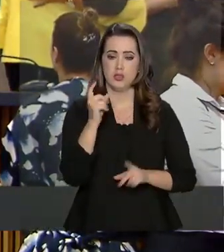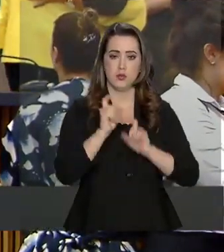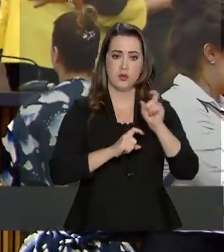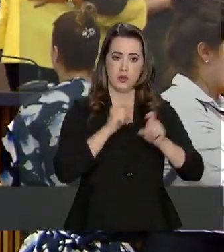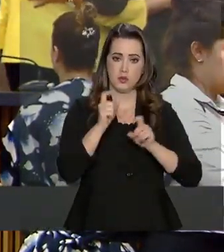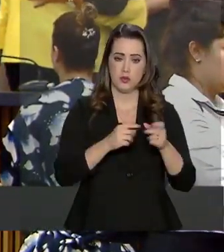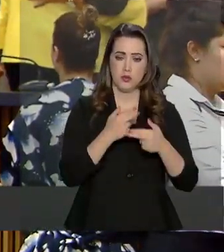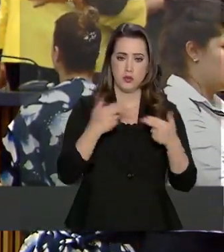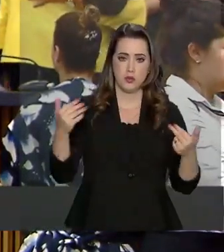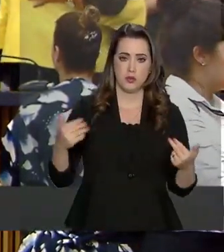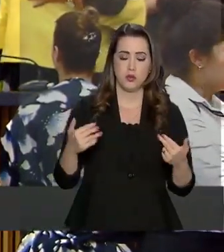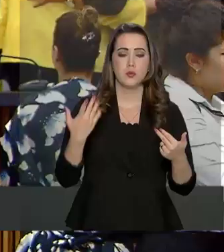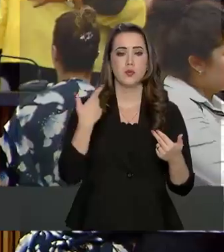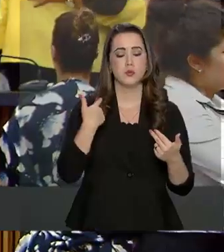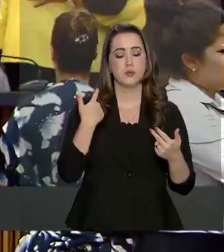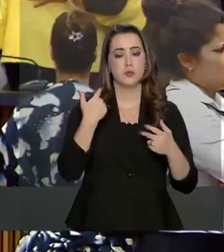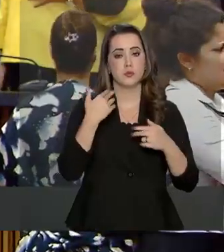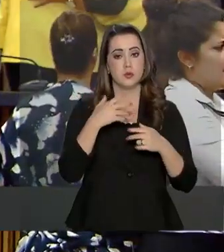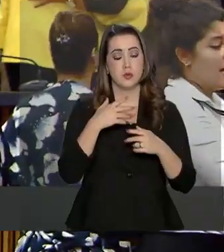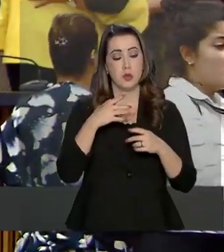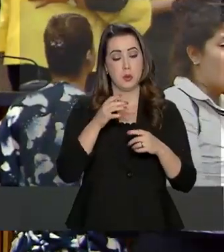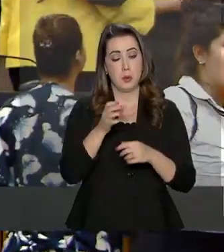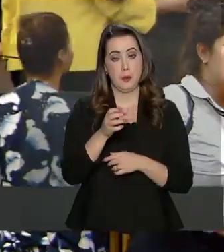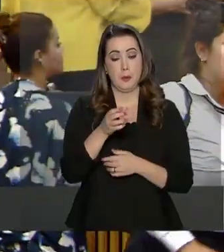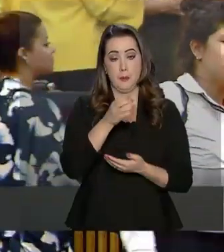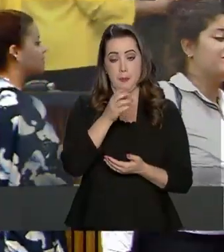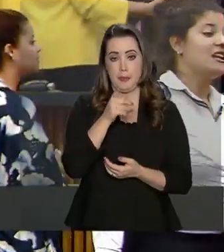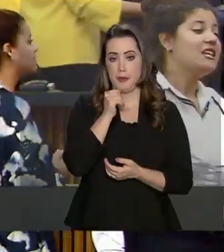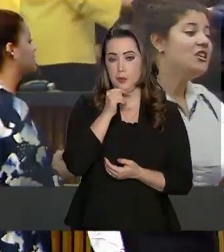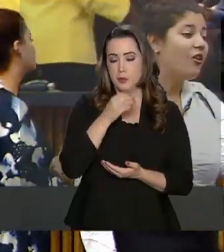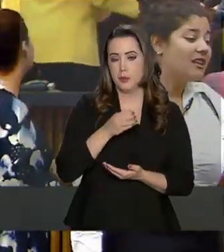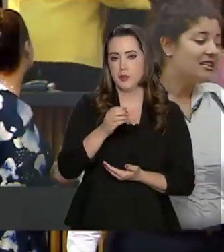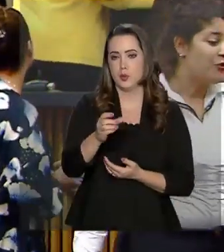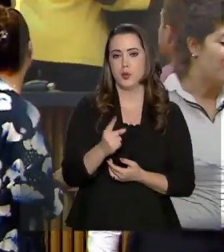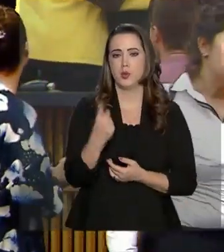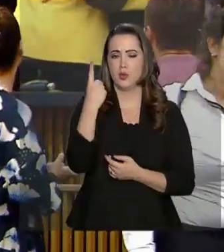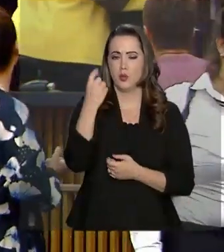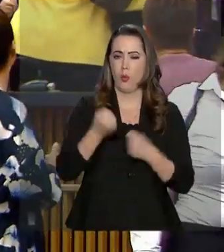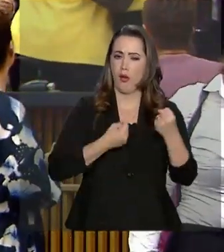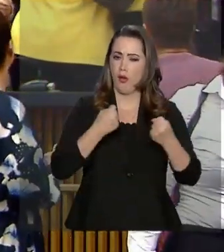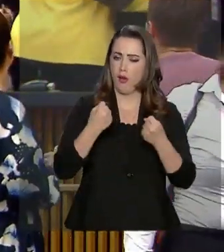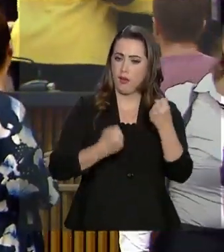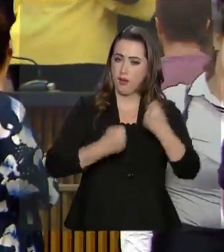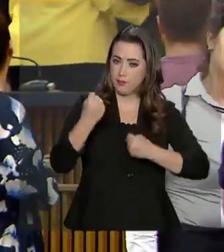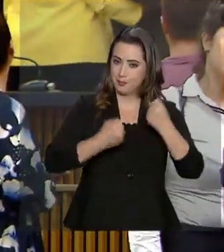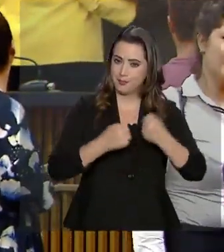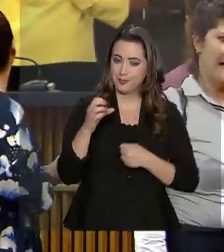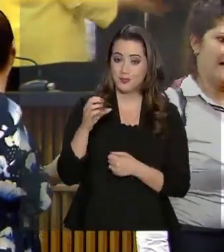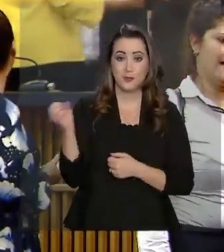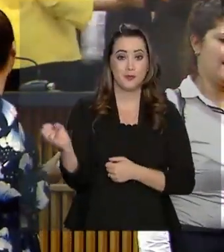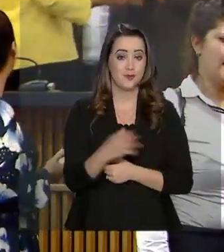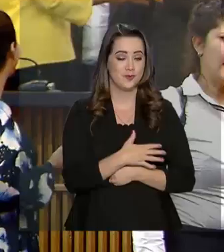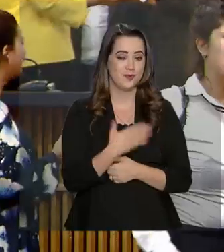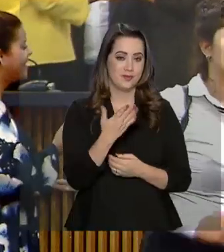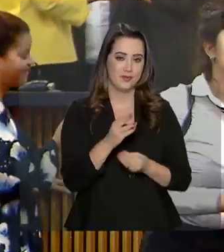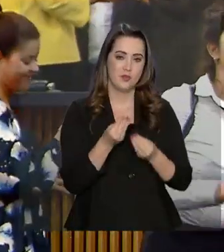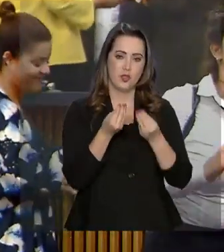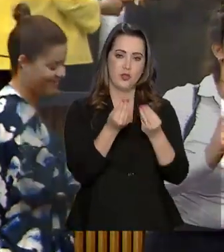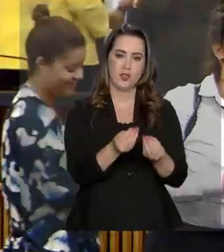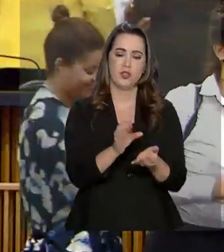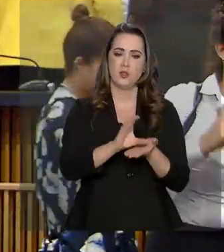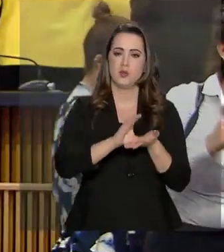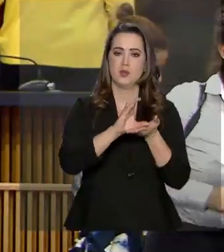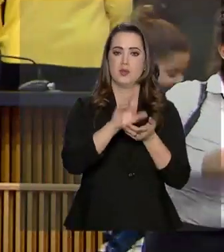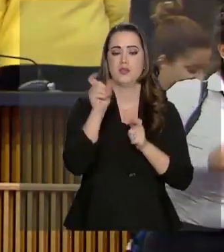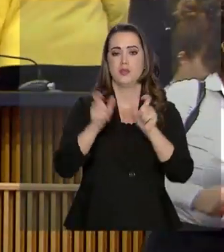material de informática, televisão, bebedouro e um carro zero quilômetro. O material é destinado aos conselhos da